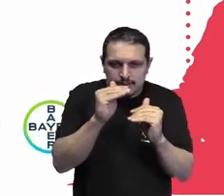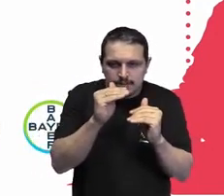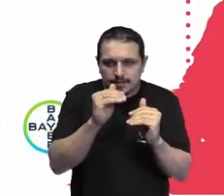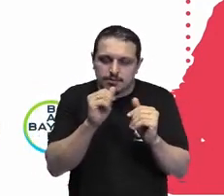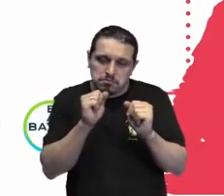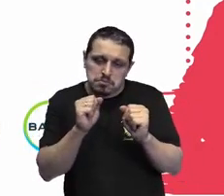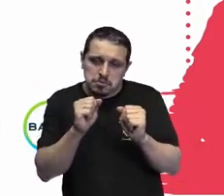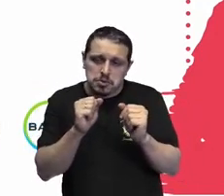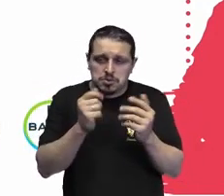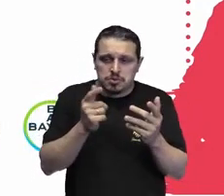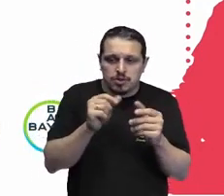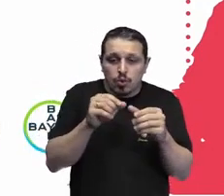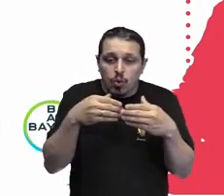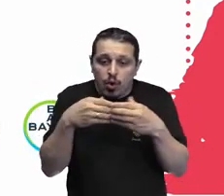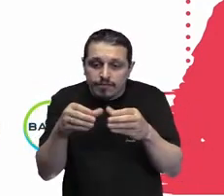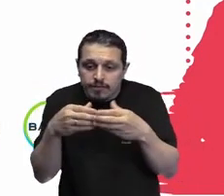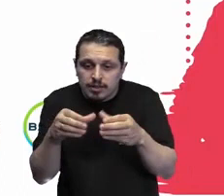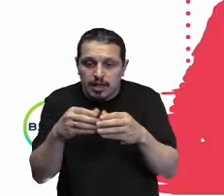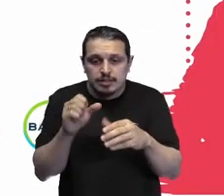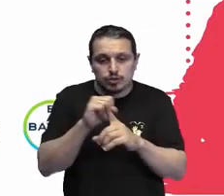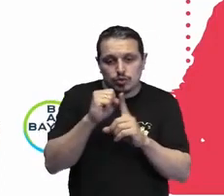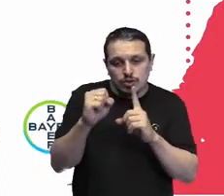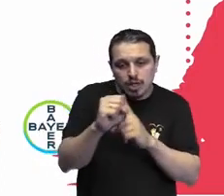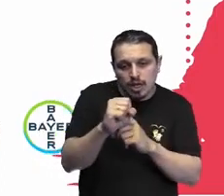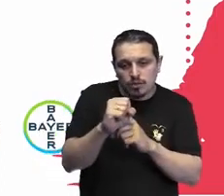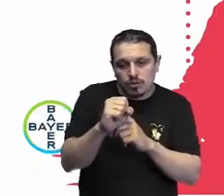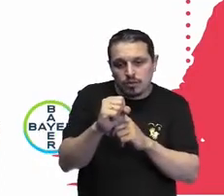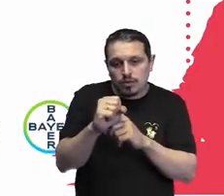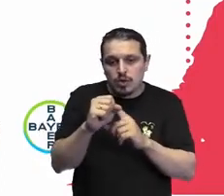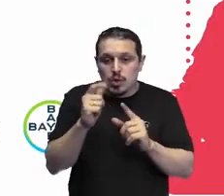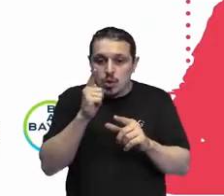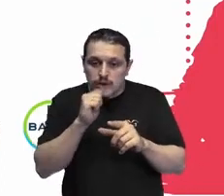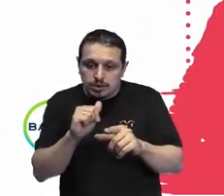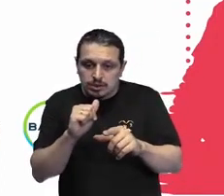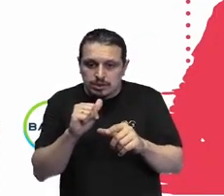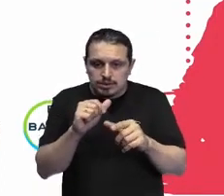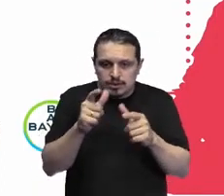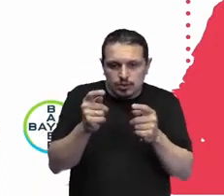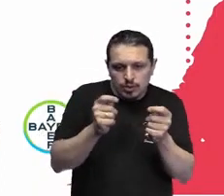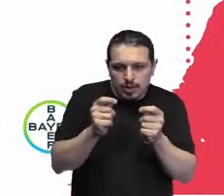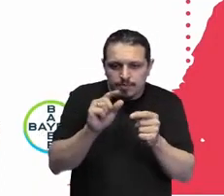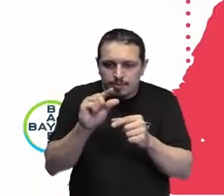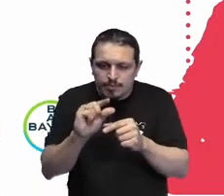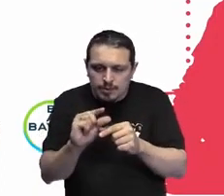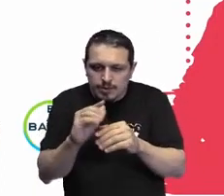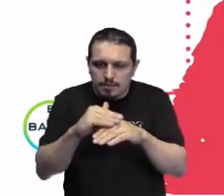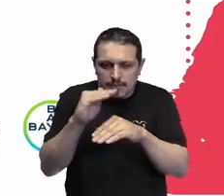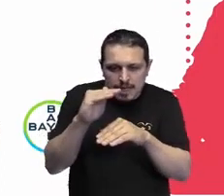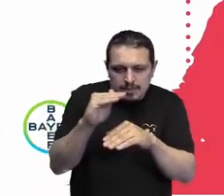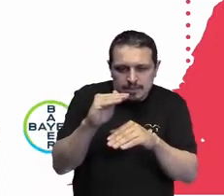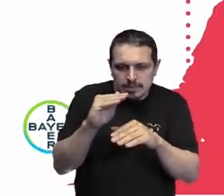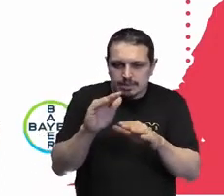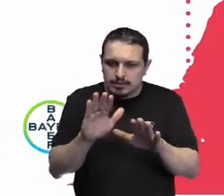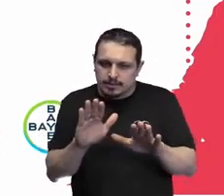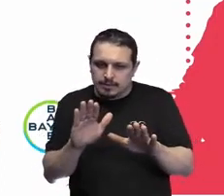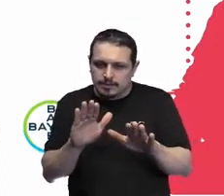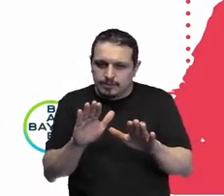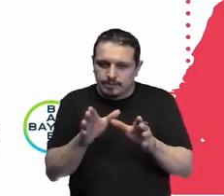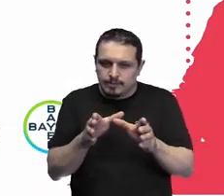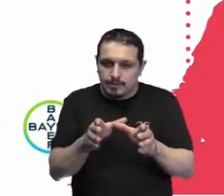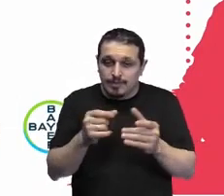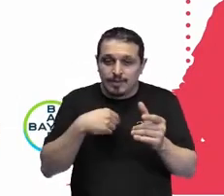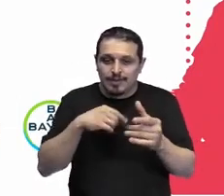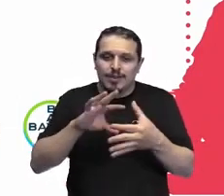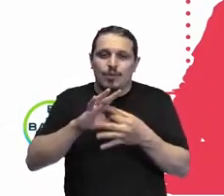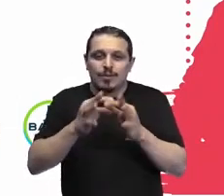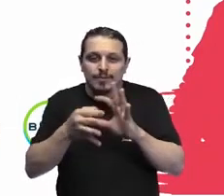nossa convivência em sociedade. E as últimas, as dimensões organizacionais, aí, trazendo para o contexto organizacional, que